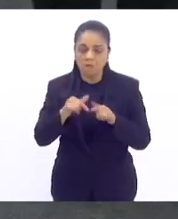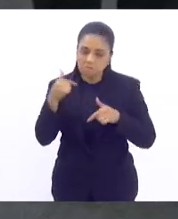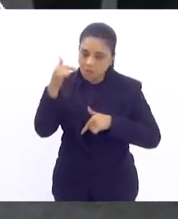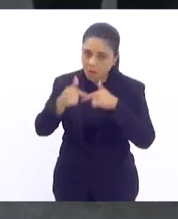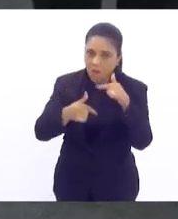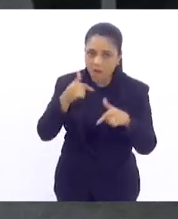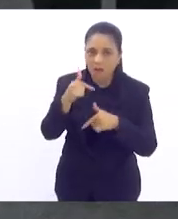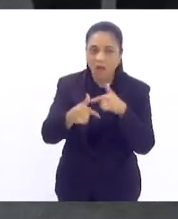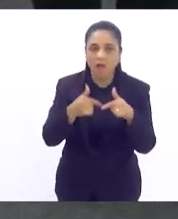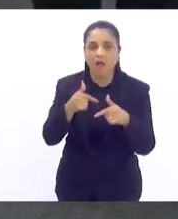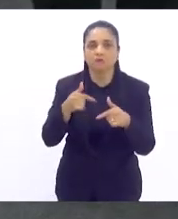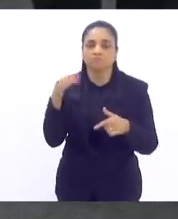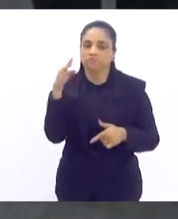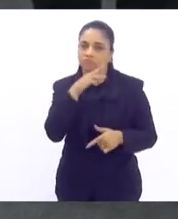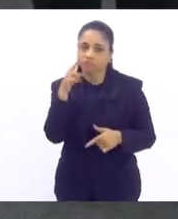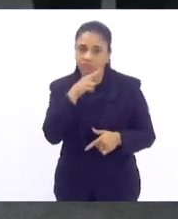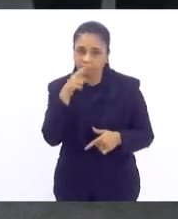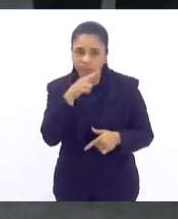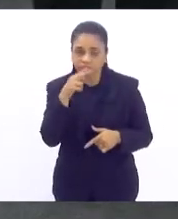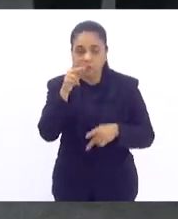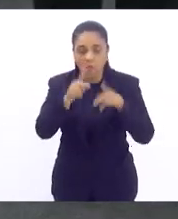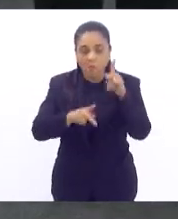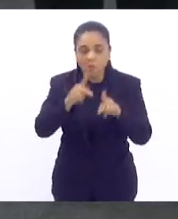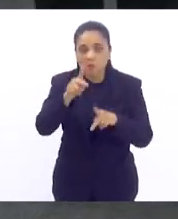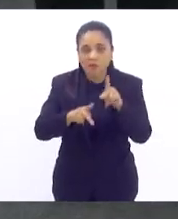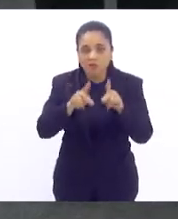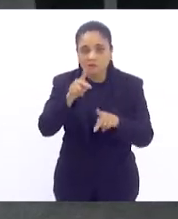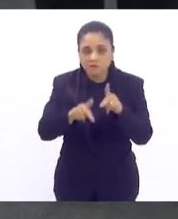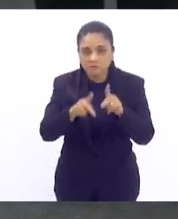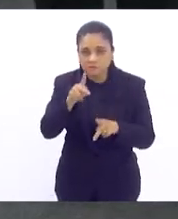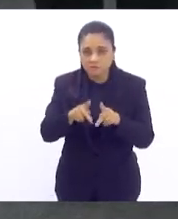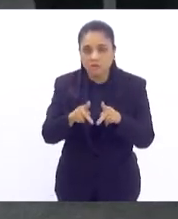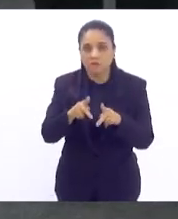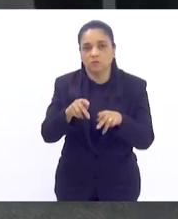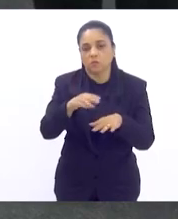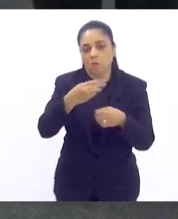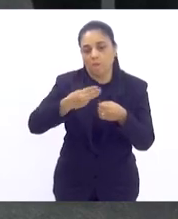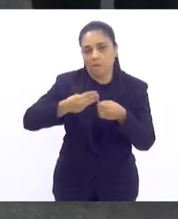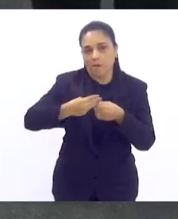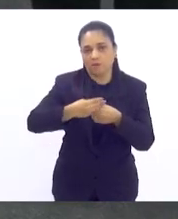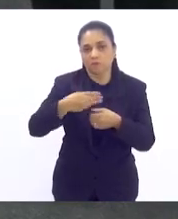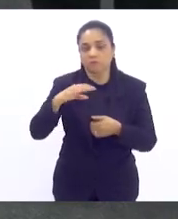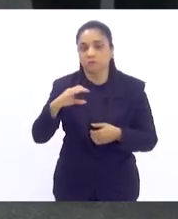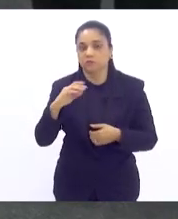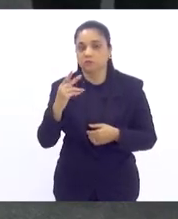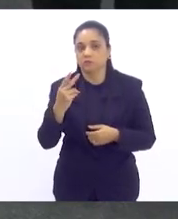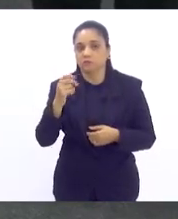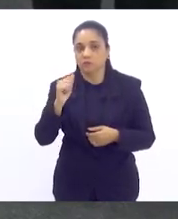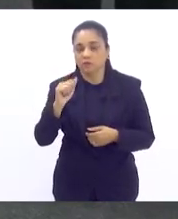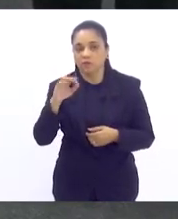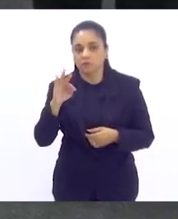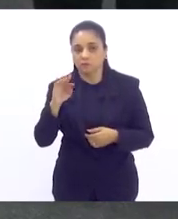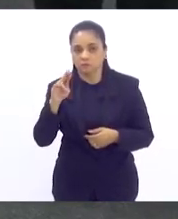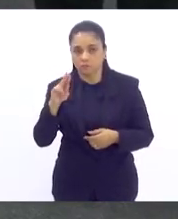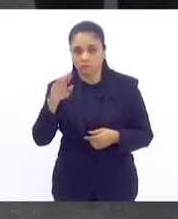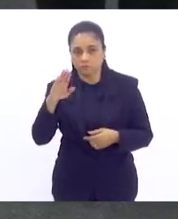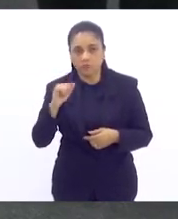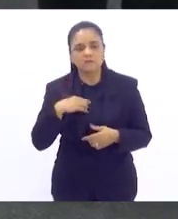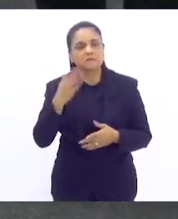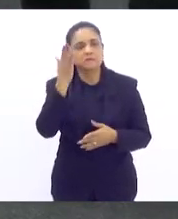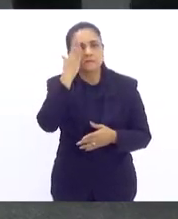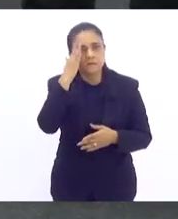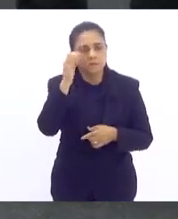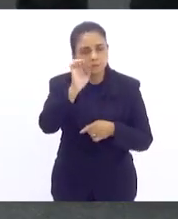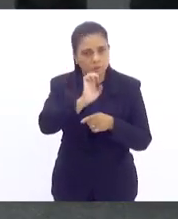da população tão carente do bairro de Chatuba. Nós sabemos hoje, Tia Júlio, que o Estado do Rio tem